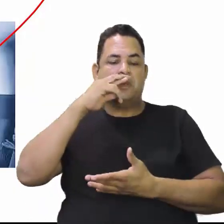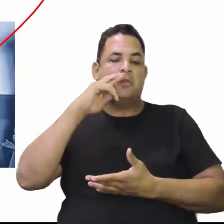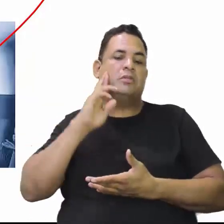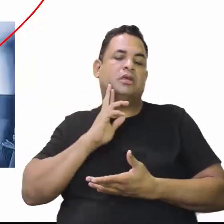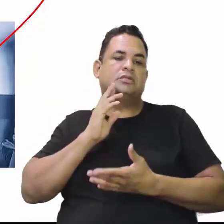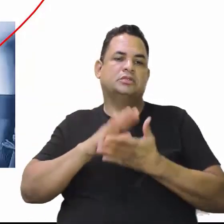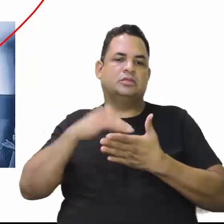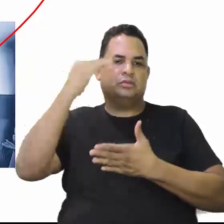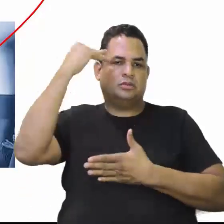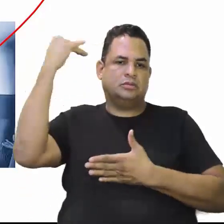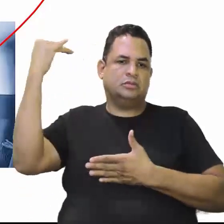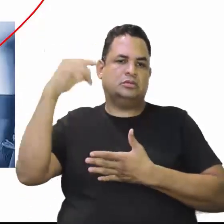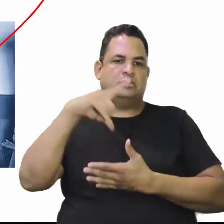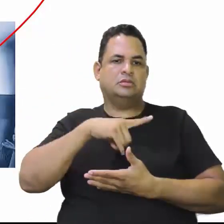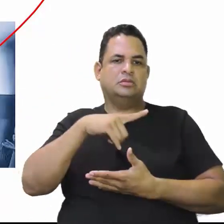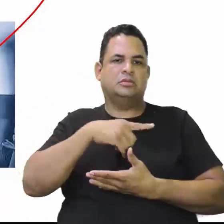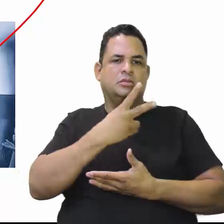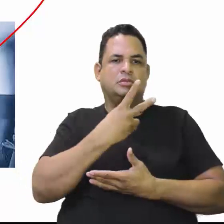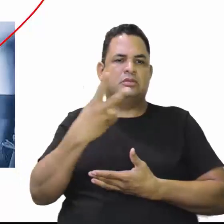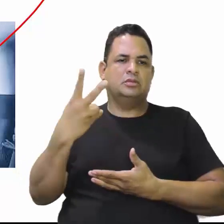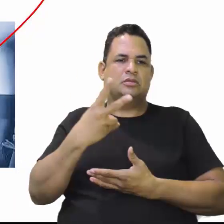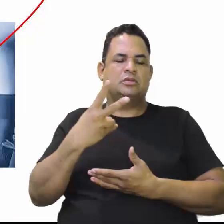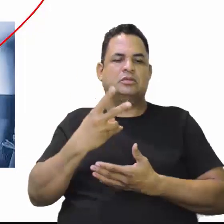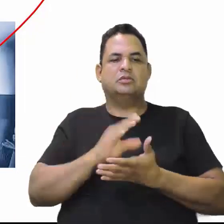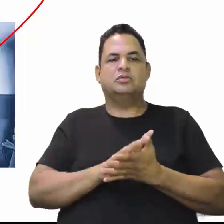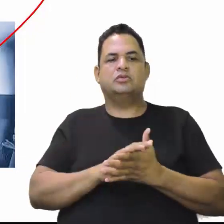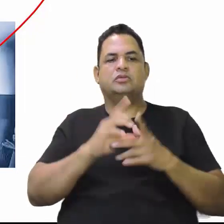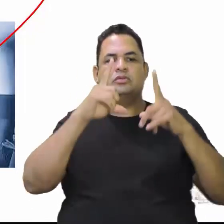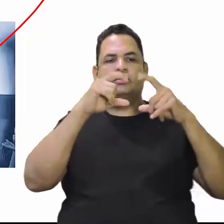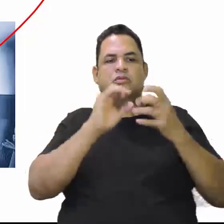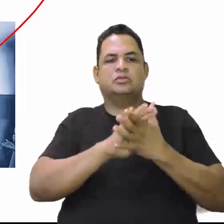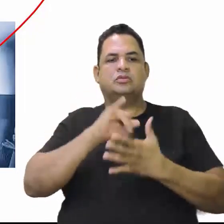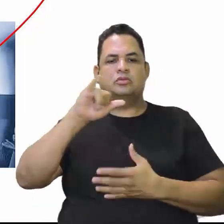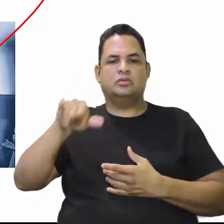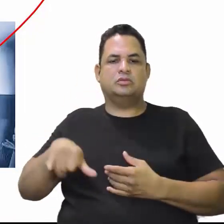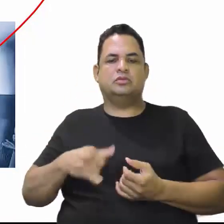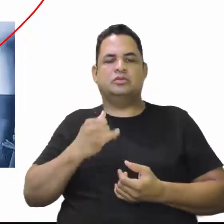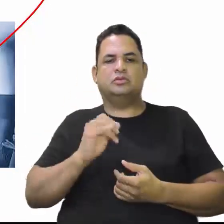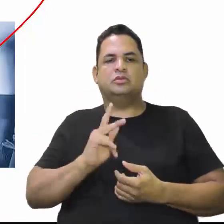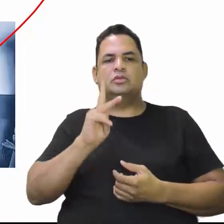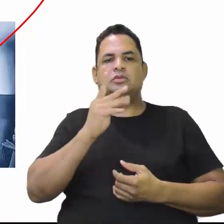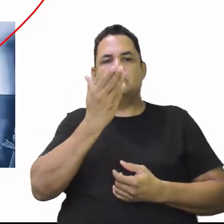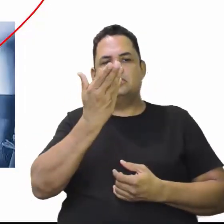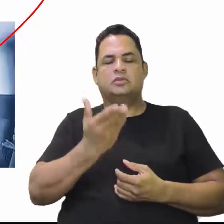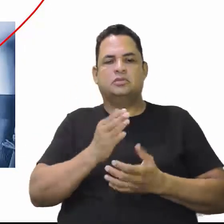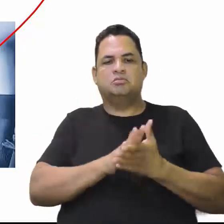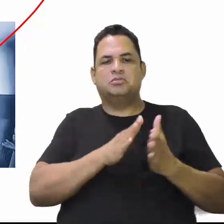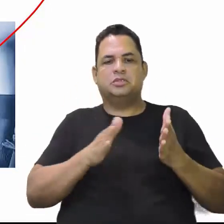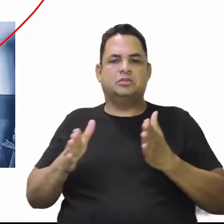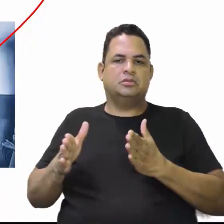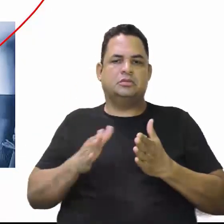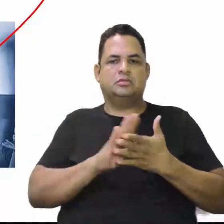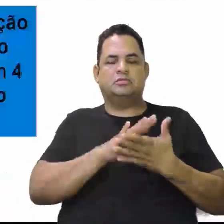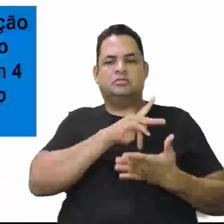nessas duas fotos, nós estamos vendo aqui Juscelino Kubitschek, que era o presidente do Brasil na época.